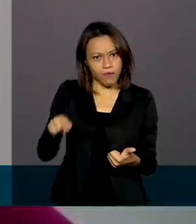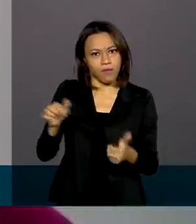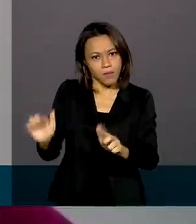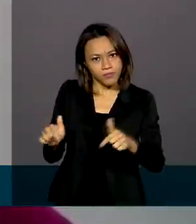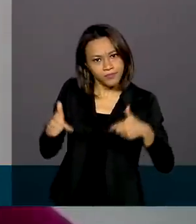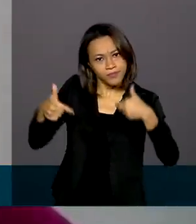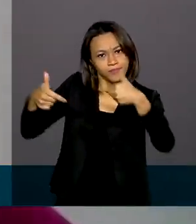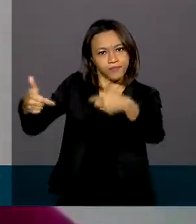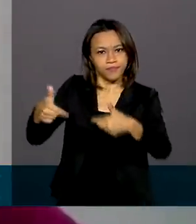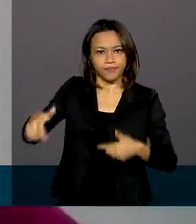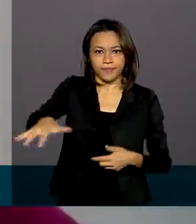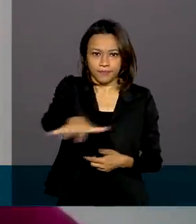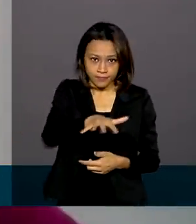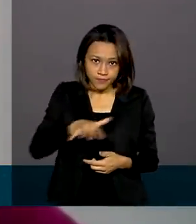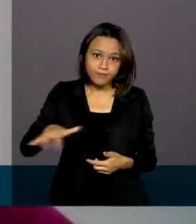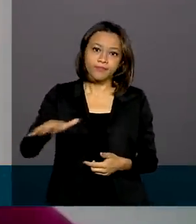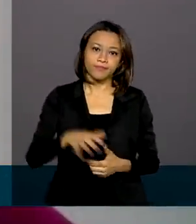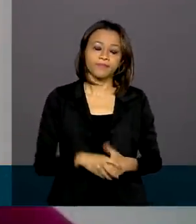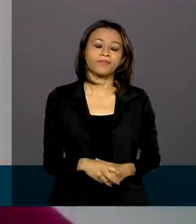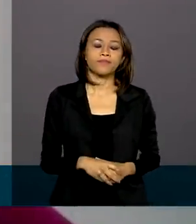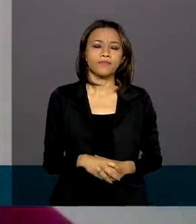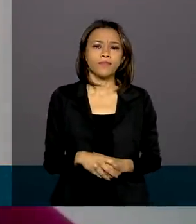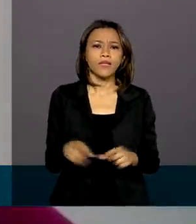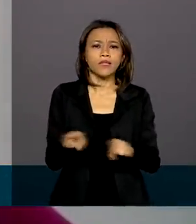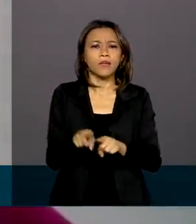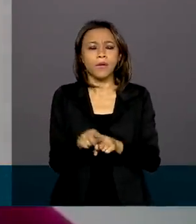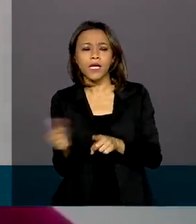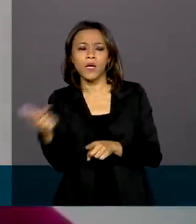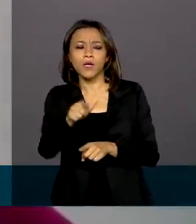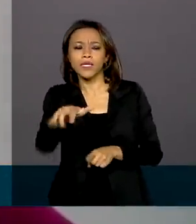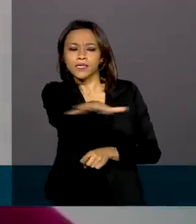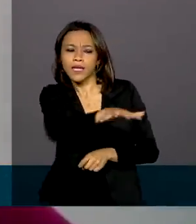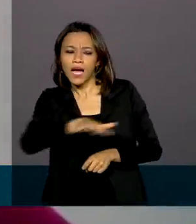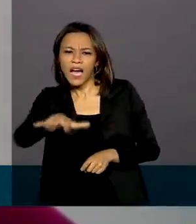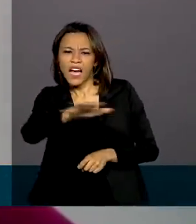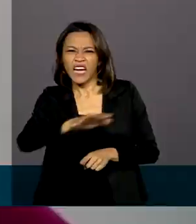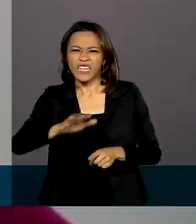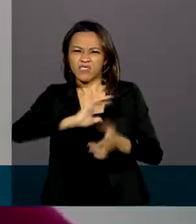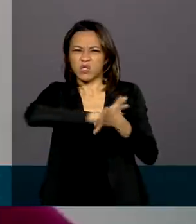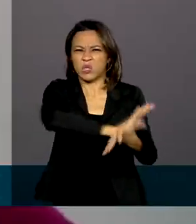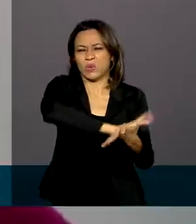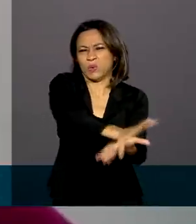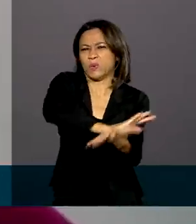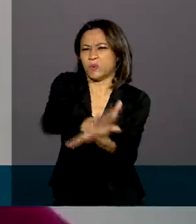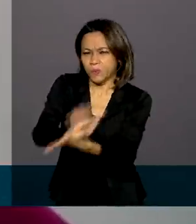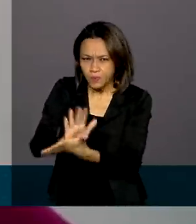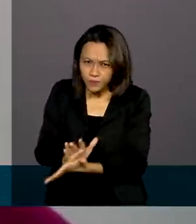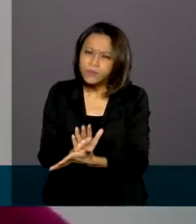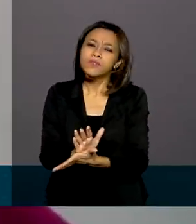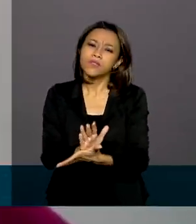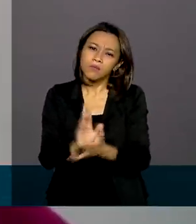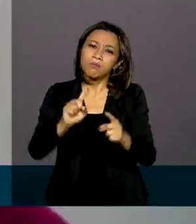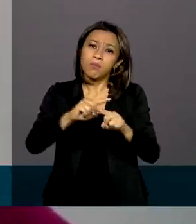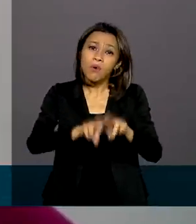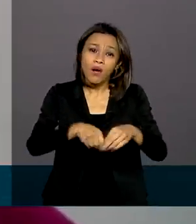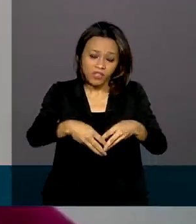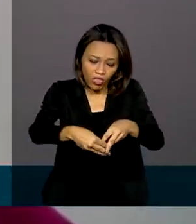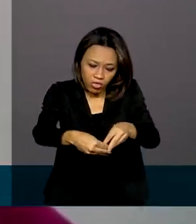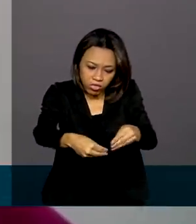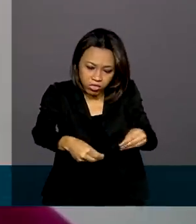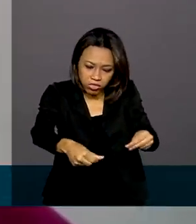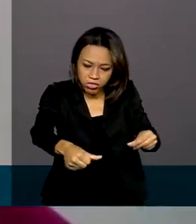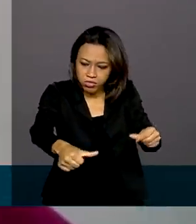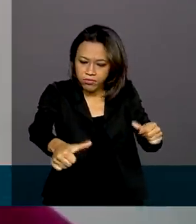serviços ambientais, até essas áreas que foram completamente degradadas, inclusive com o solo removido